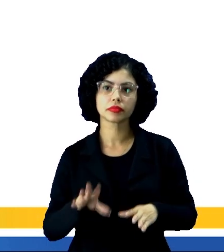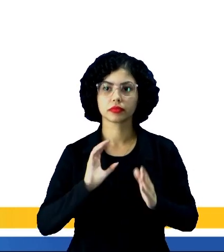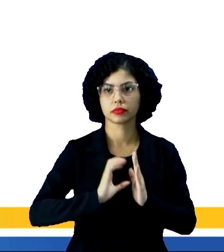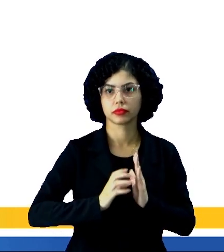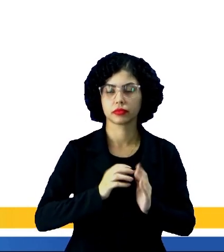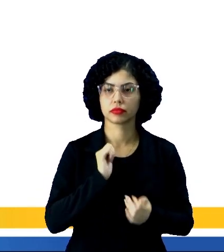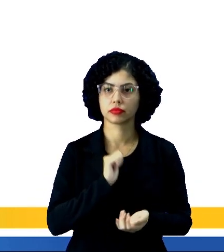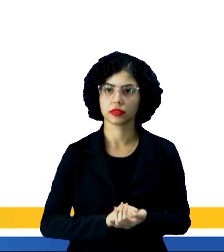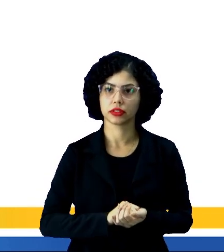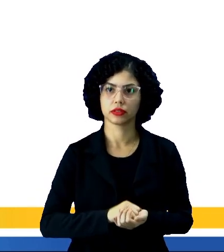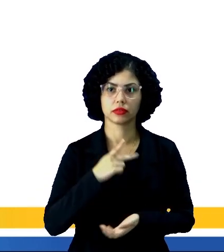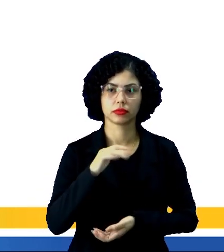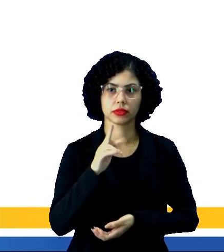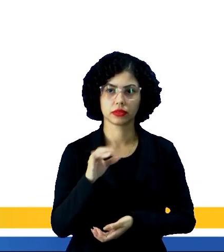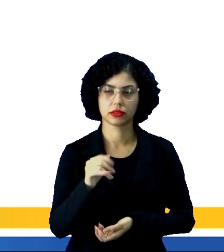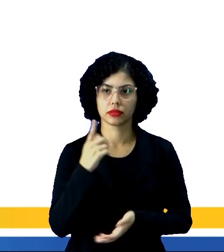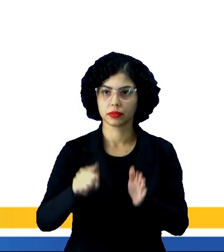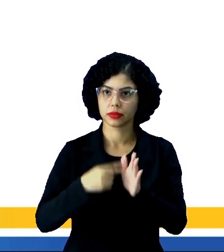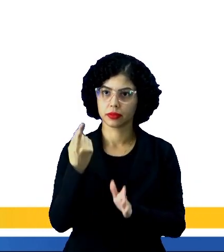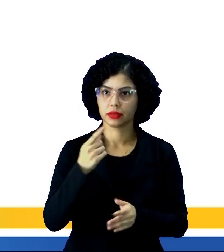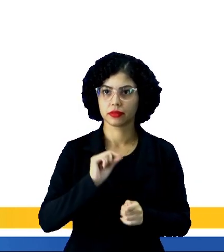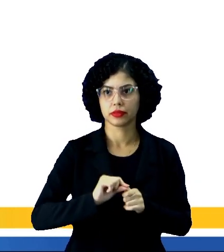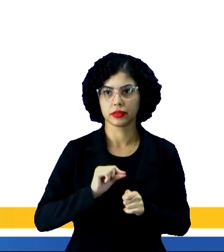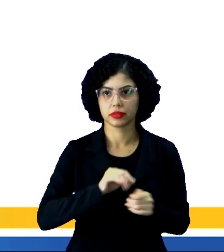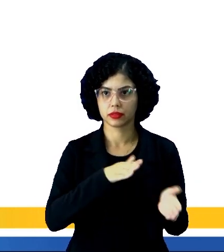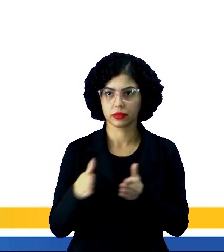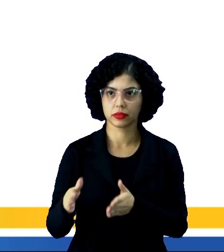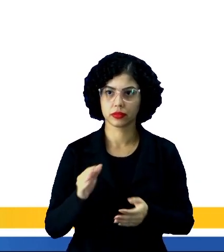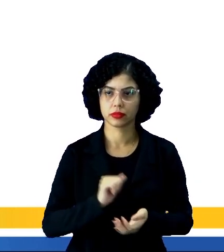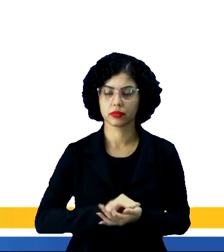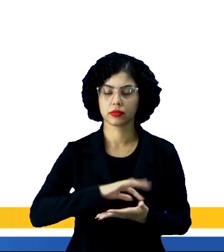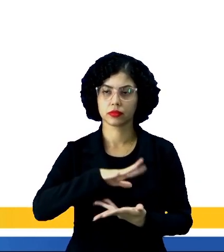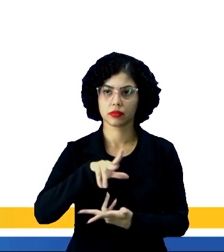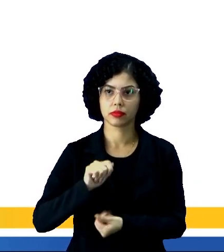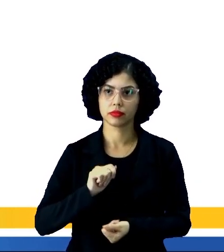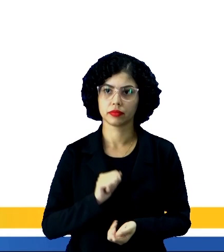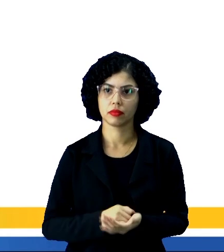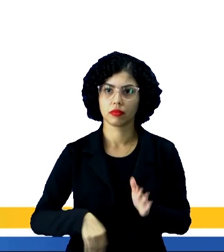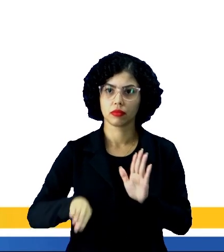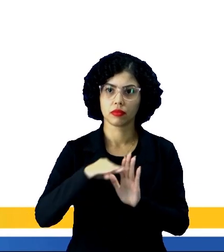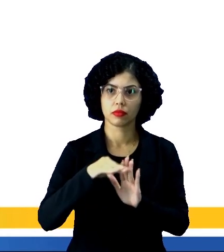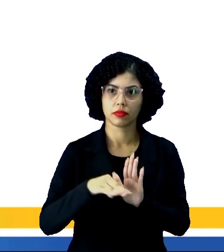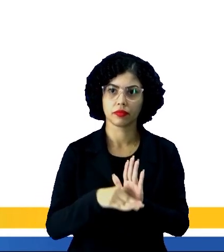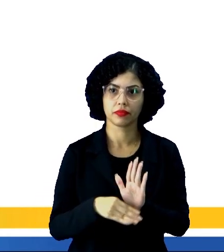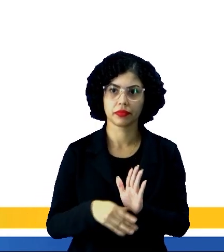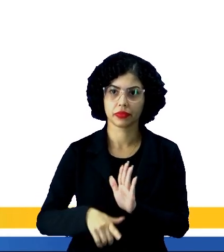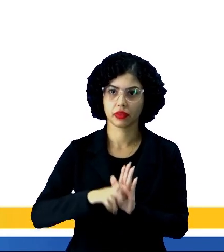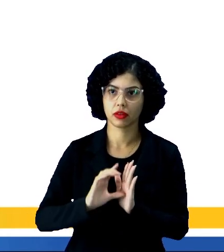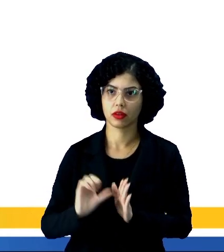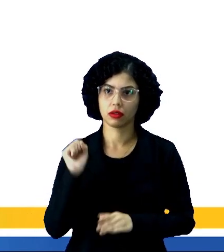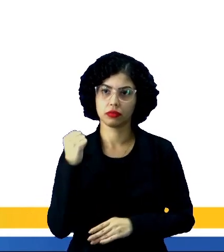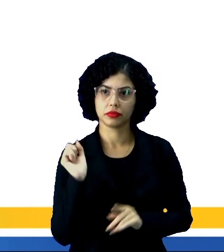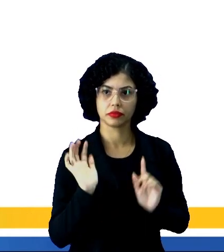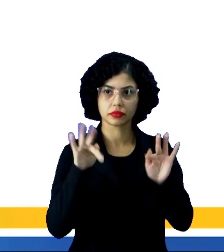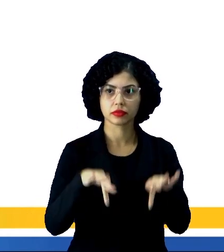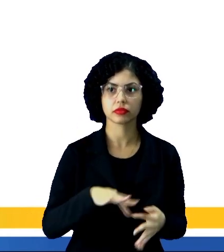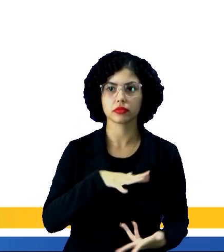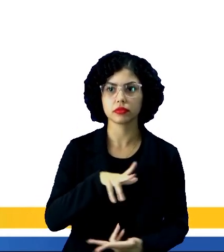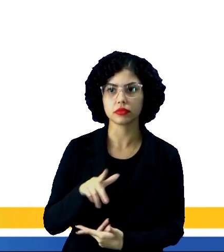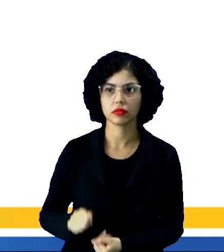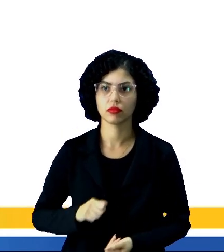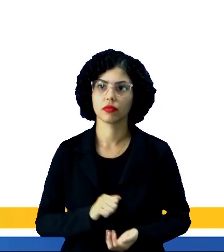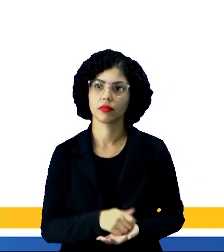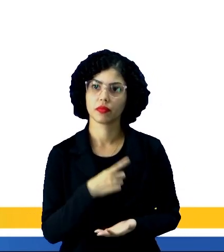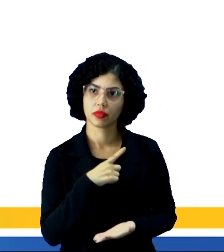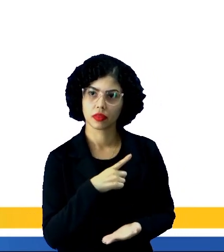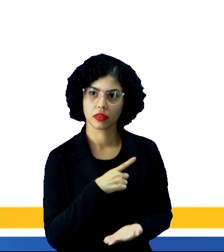última partida do Brasil, na primeira fase da Copa do Mundo. Classificado por antecipação às oitavas de final